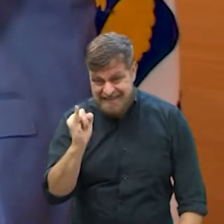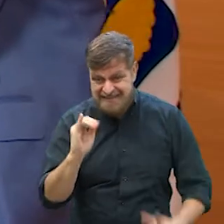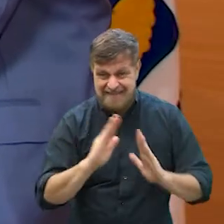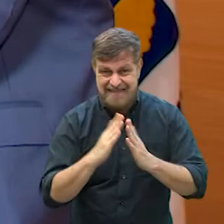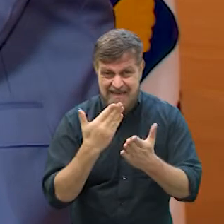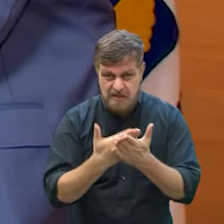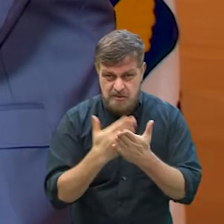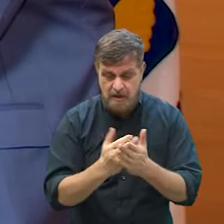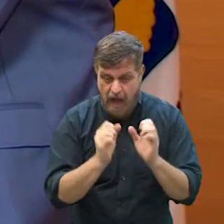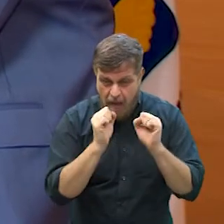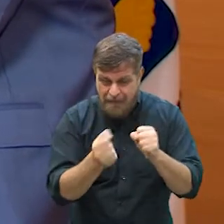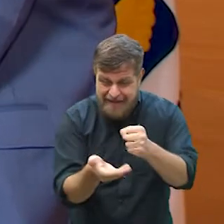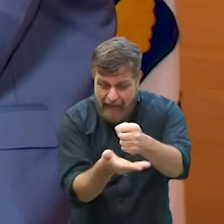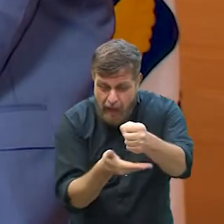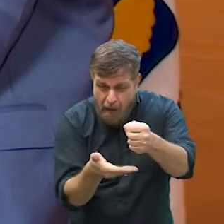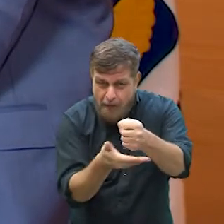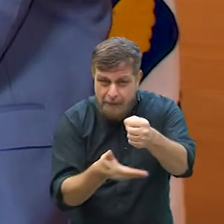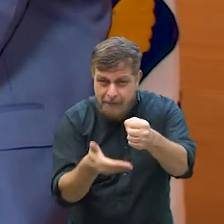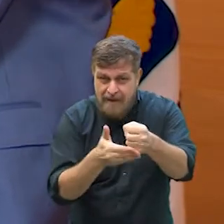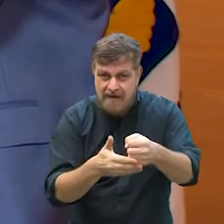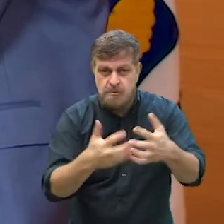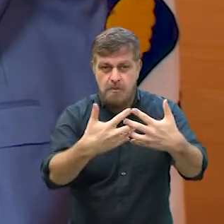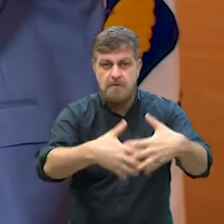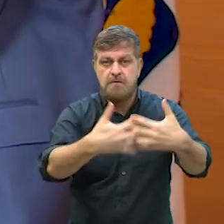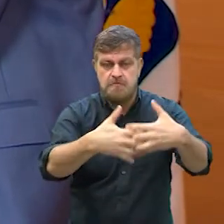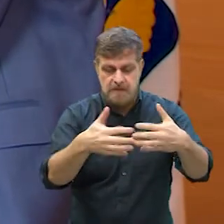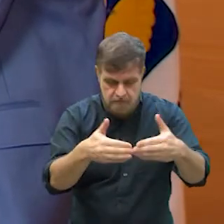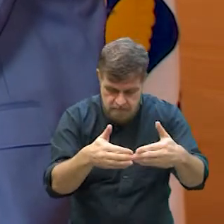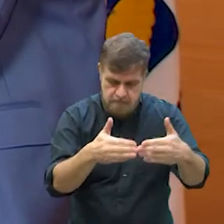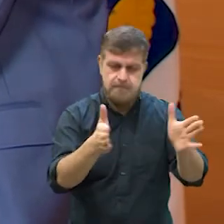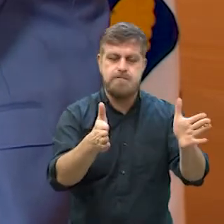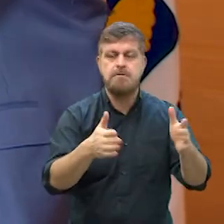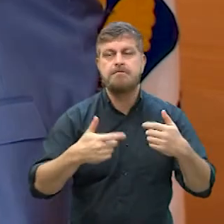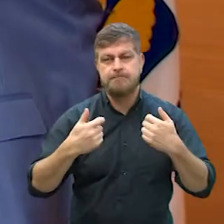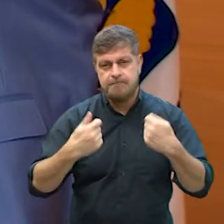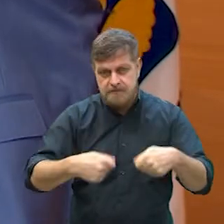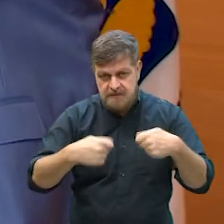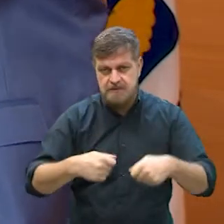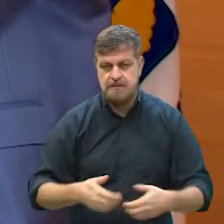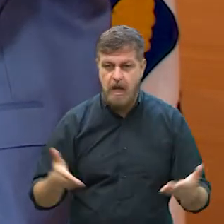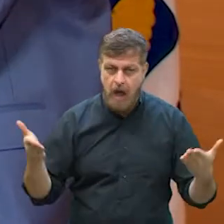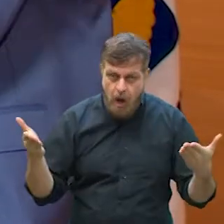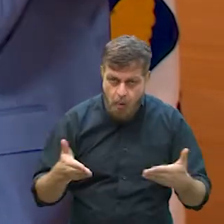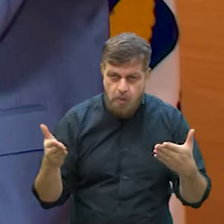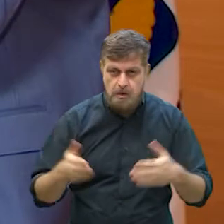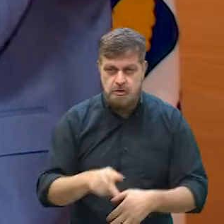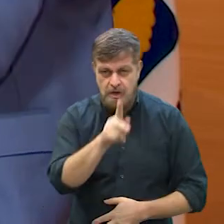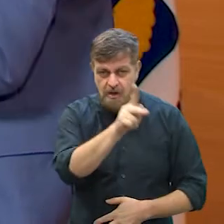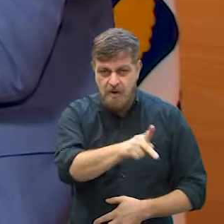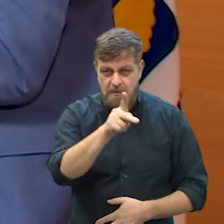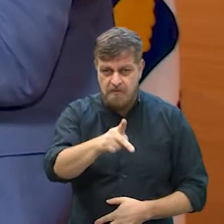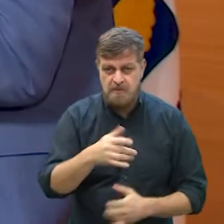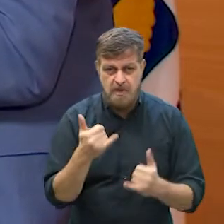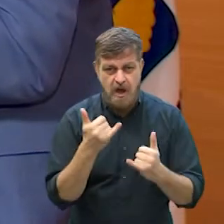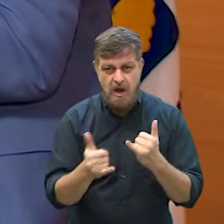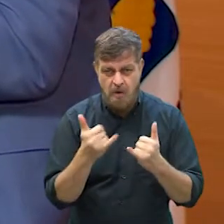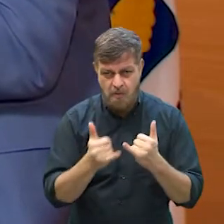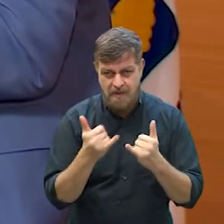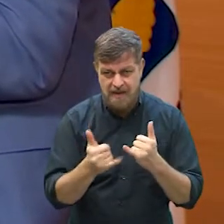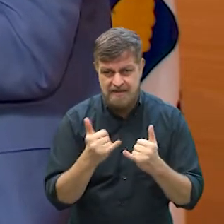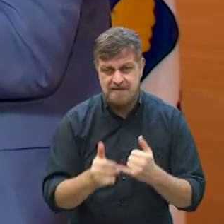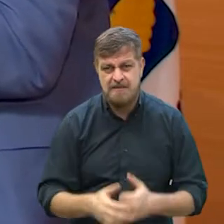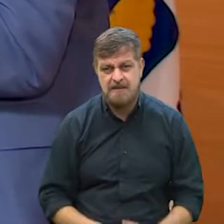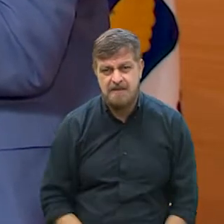Mas se as escolas tiverem a mínima possibilidade de abrir, elas têm que abrir. Entendeu? Claro, respeitando hoje os professores já estão quase que